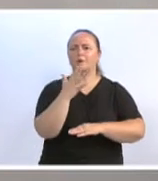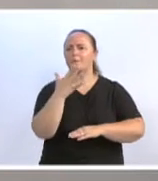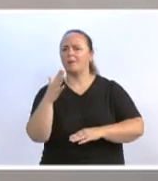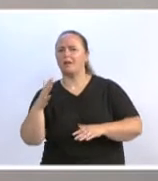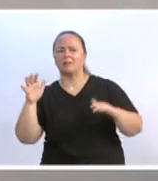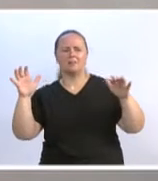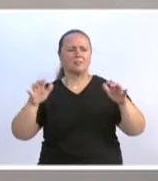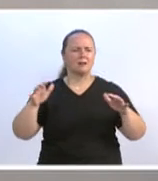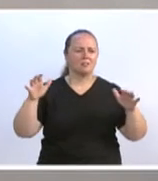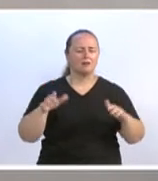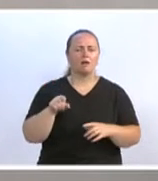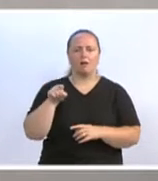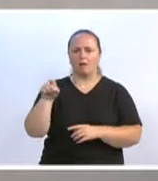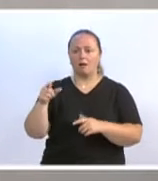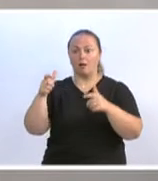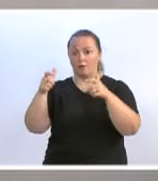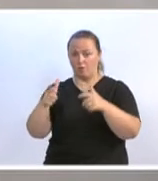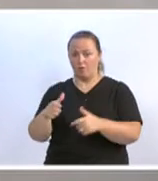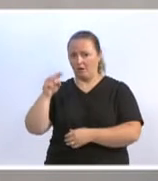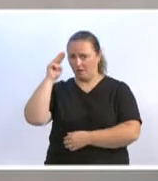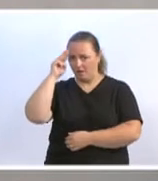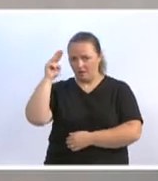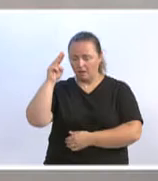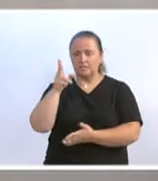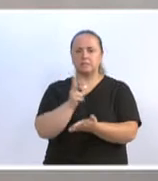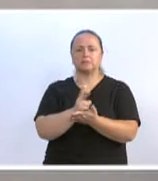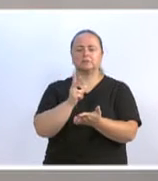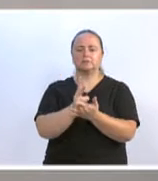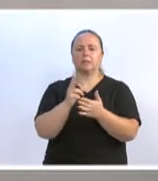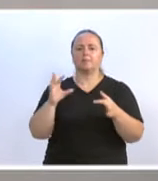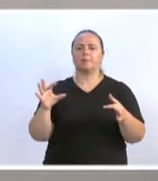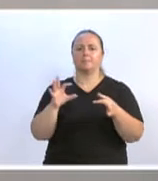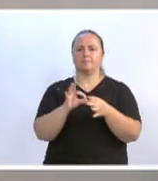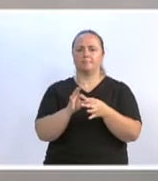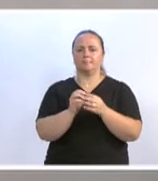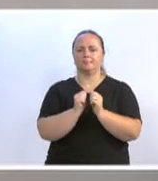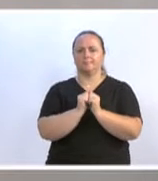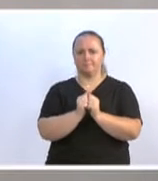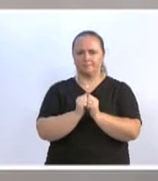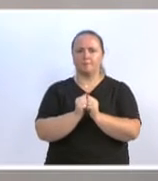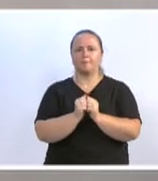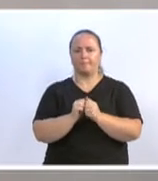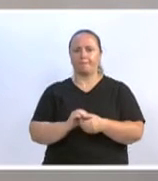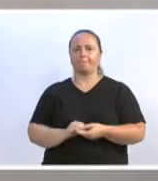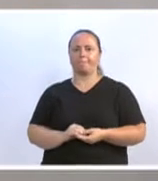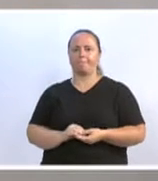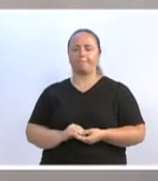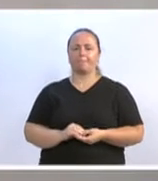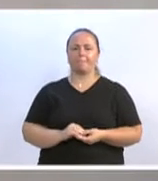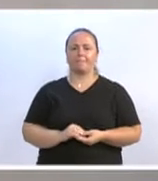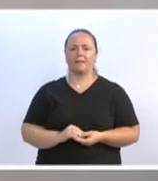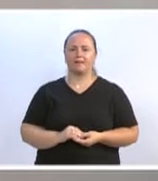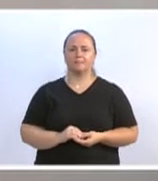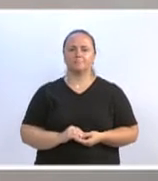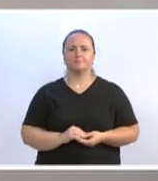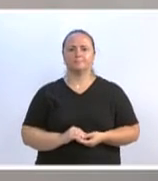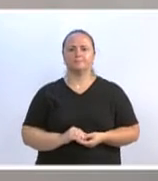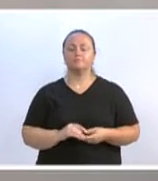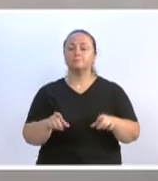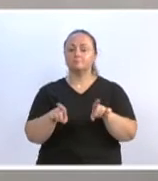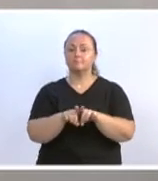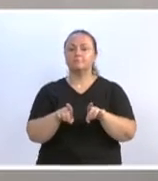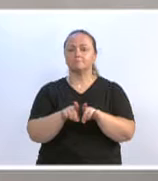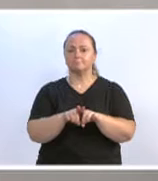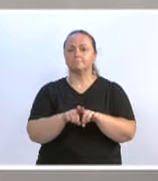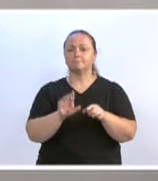é sempre parceiro do município de Blumenau nesses momentos de dificuldade. Gostaria também, exemplo